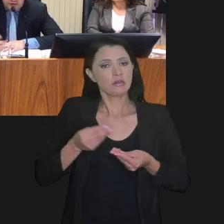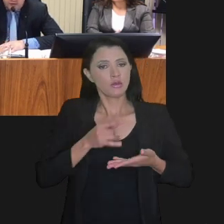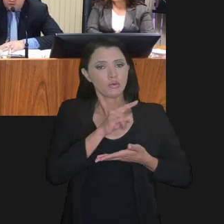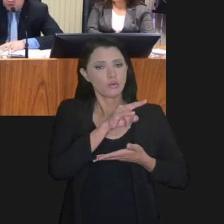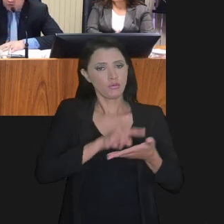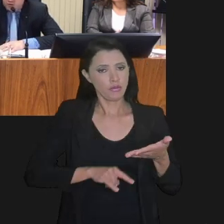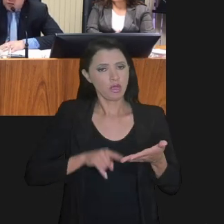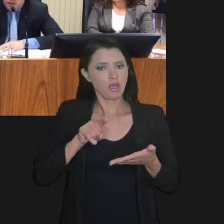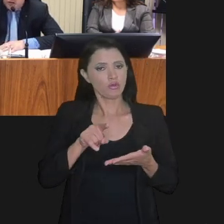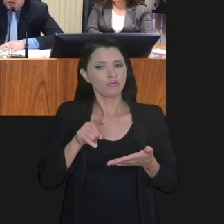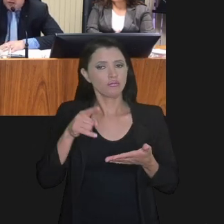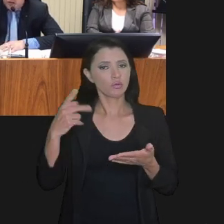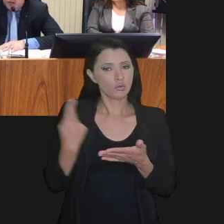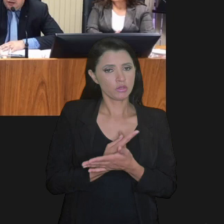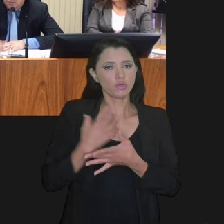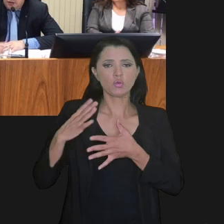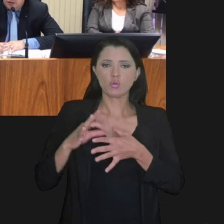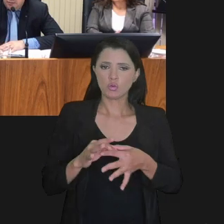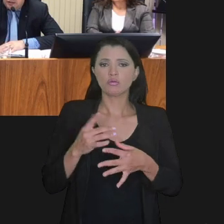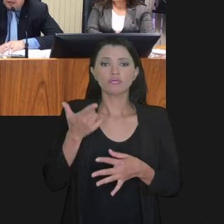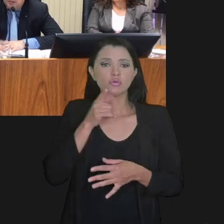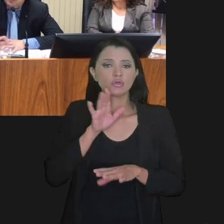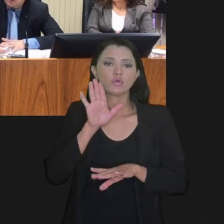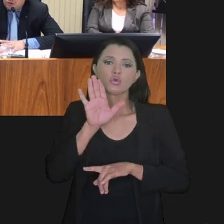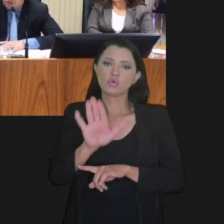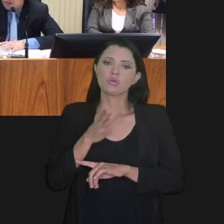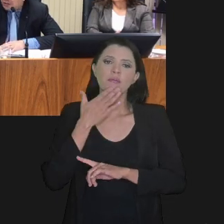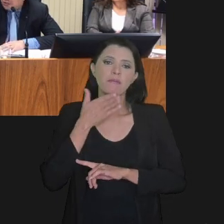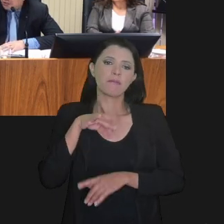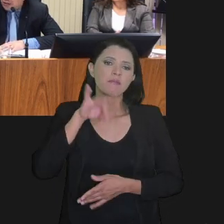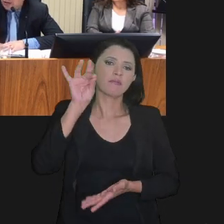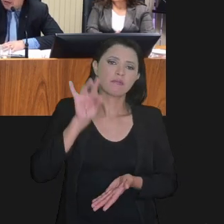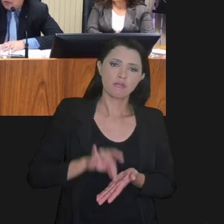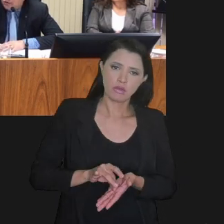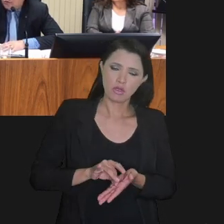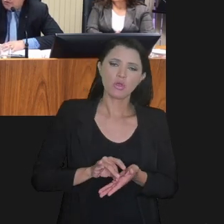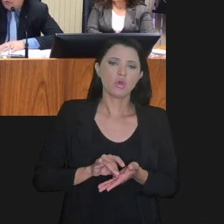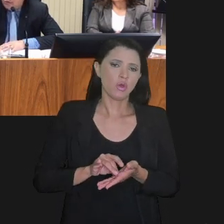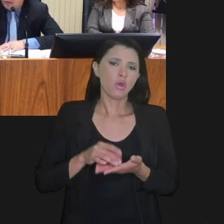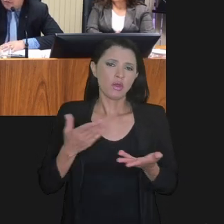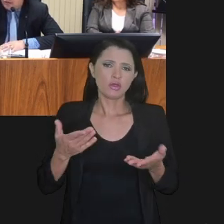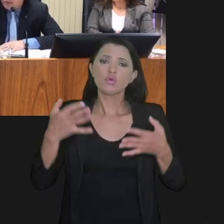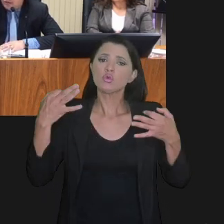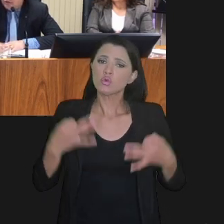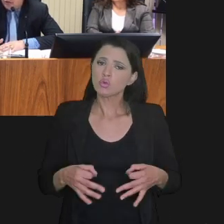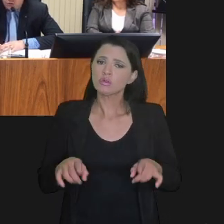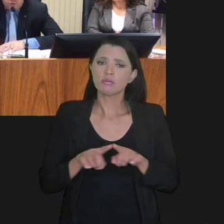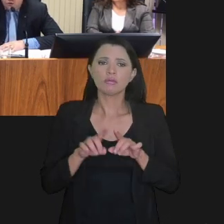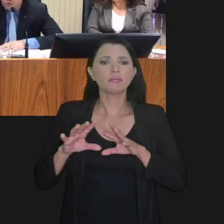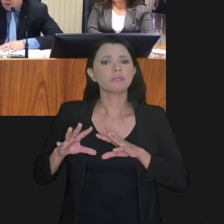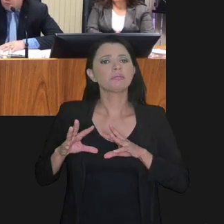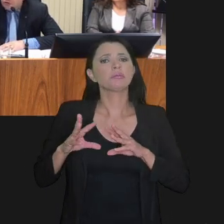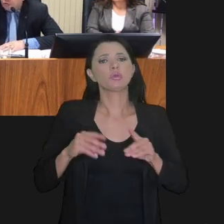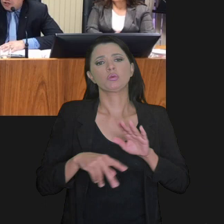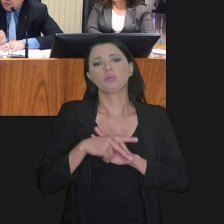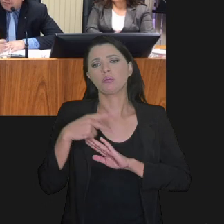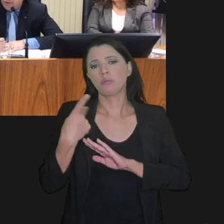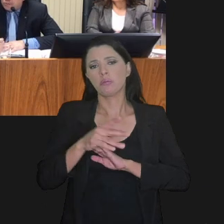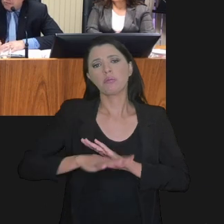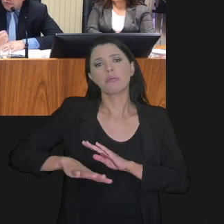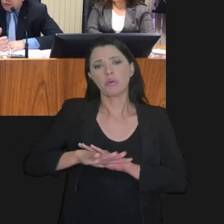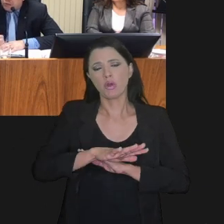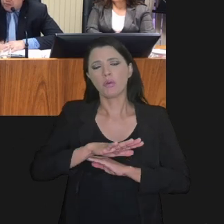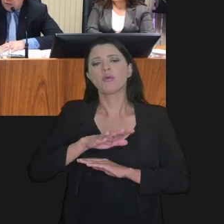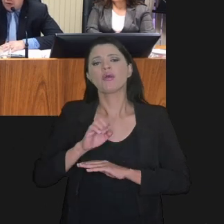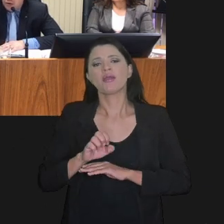dele, ele traz a situação que ele está passando, e você consegue ajudar de uma forma muito mais efetiva, e de uma forma mais justa também